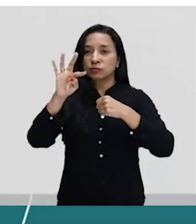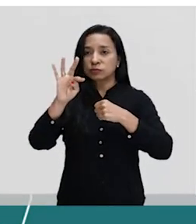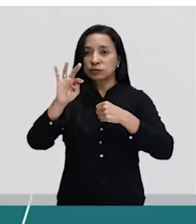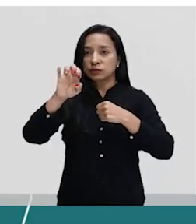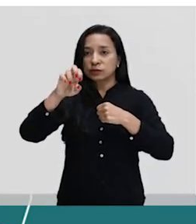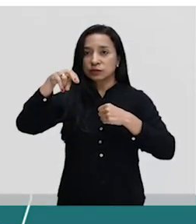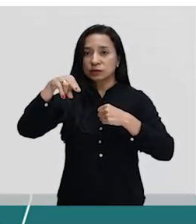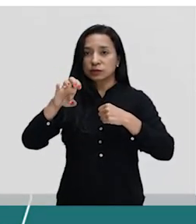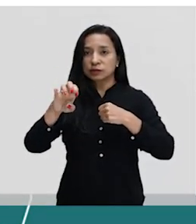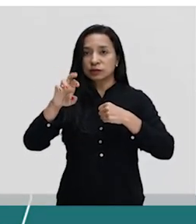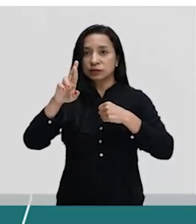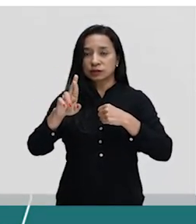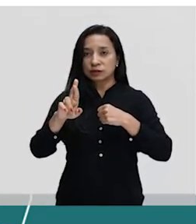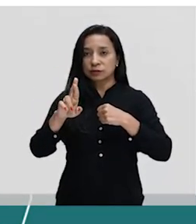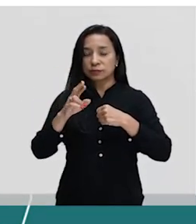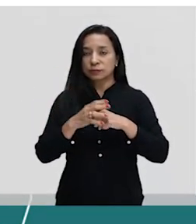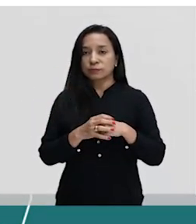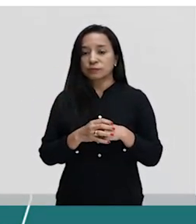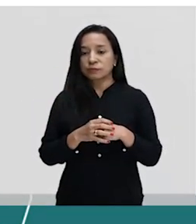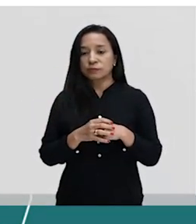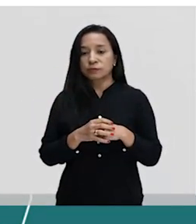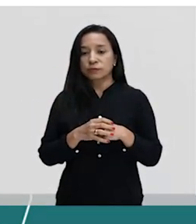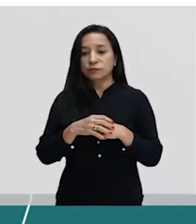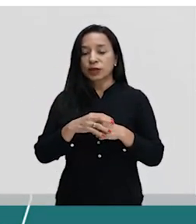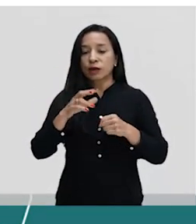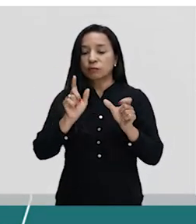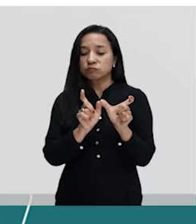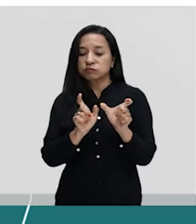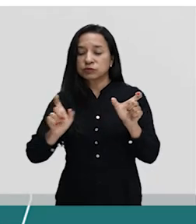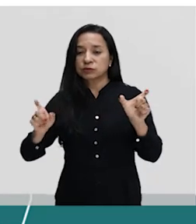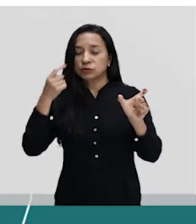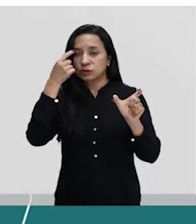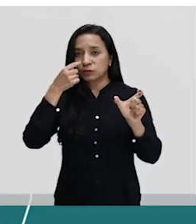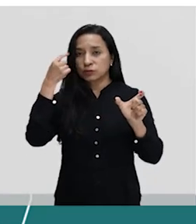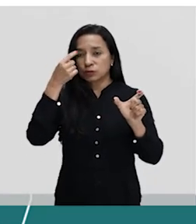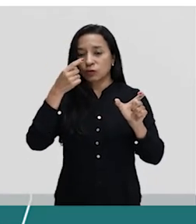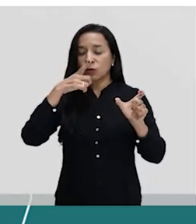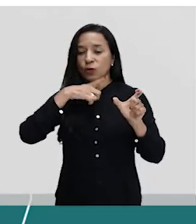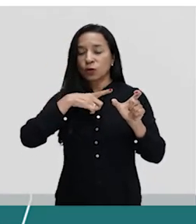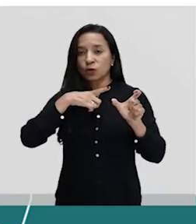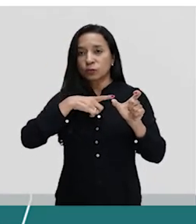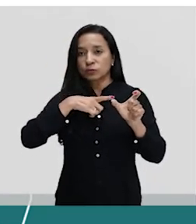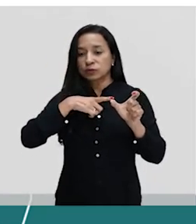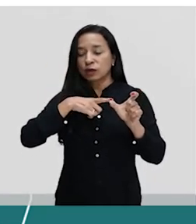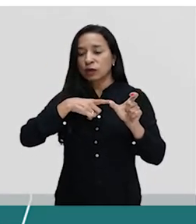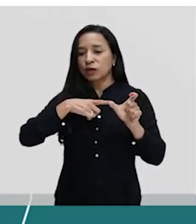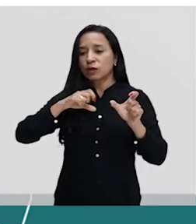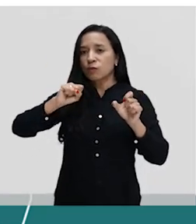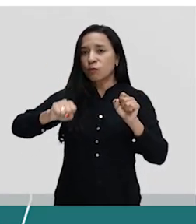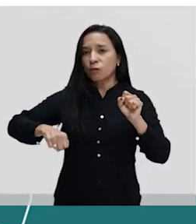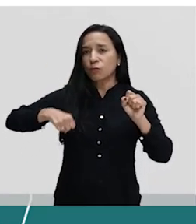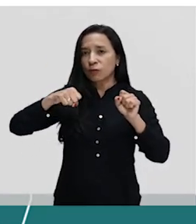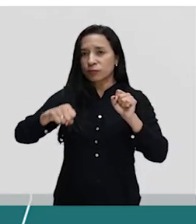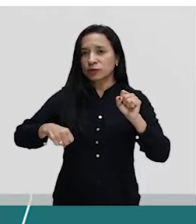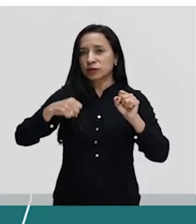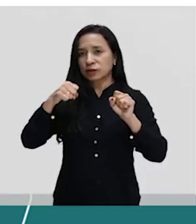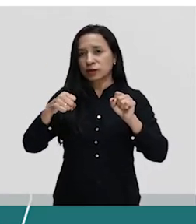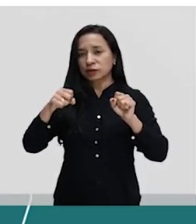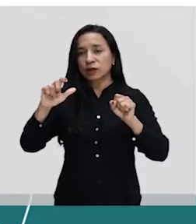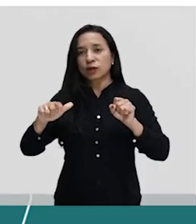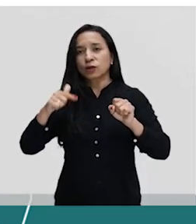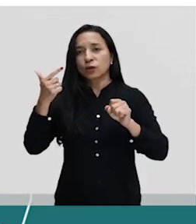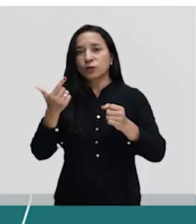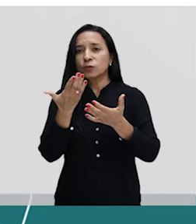Eu tenho uma bicicleta. Professora, em alguma outra aula a senhora colocou também a questão de